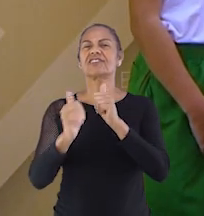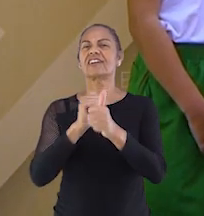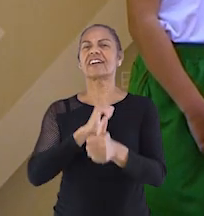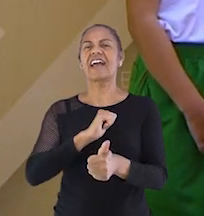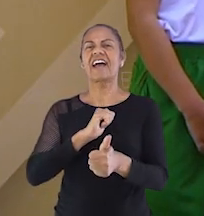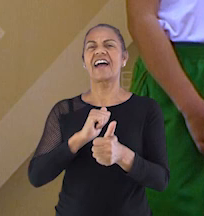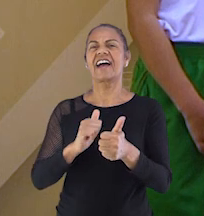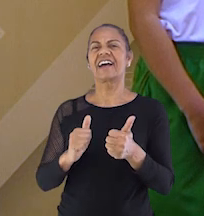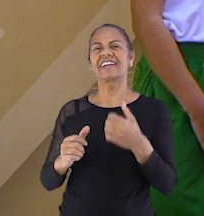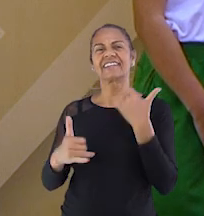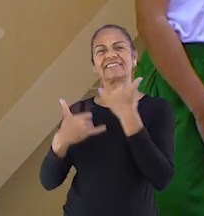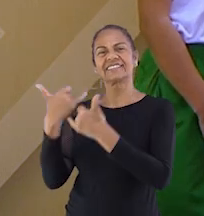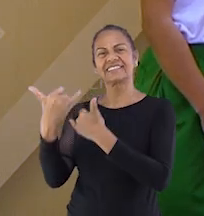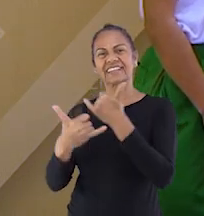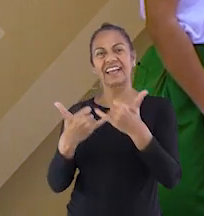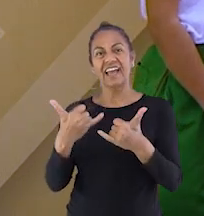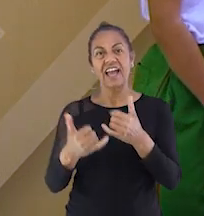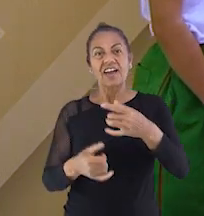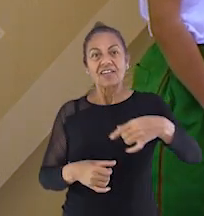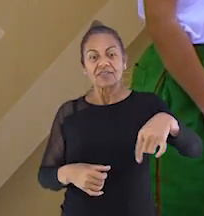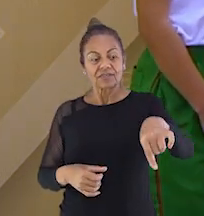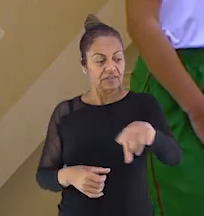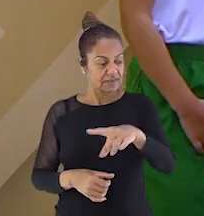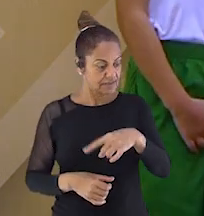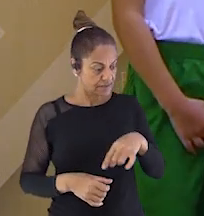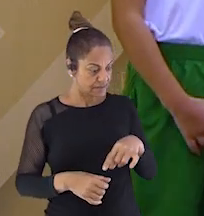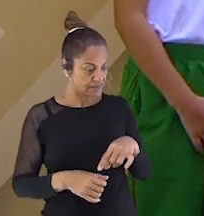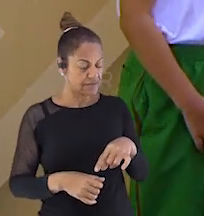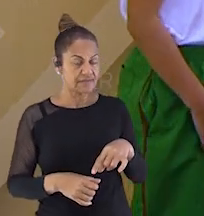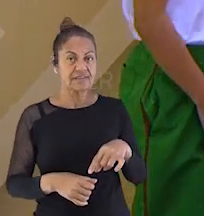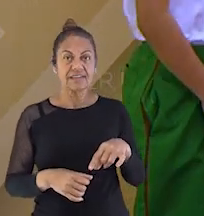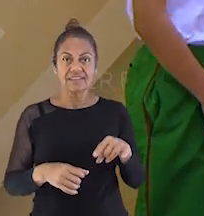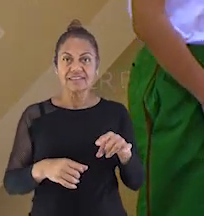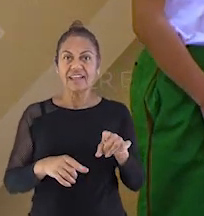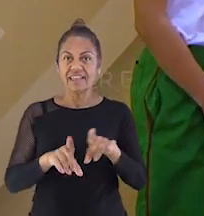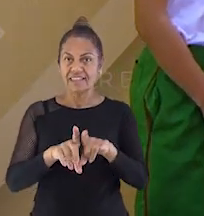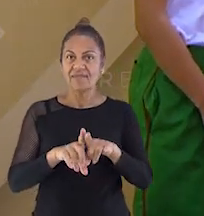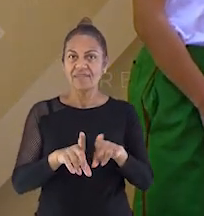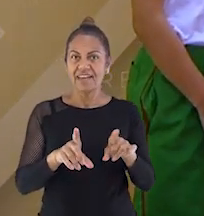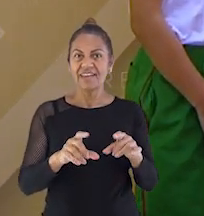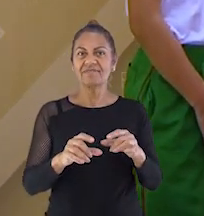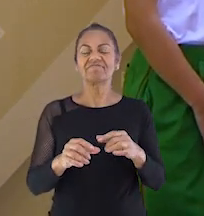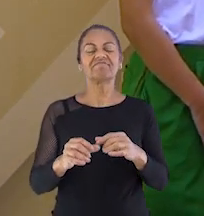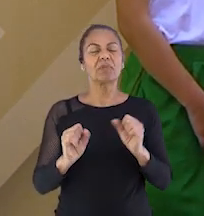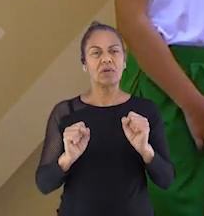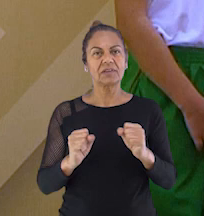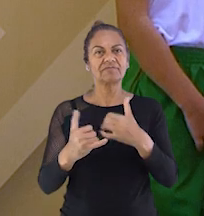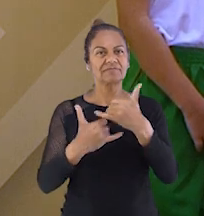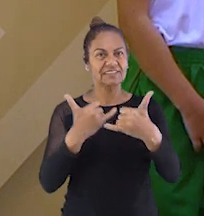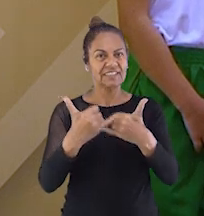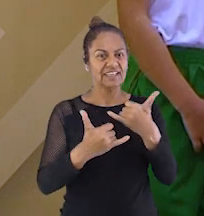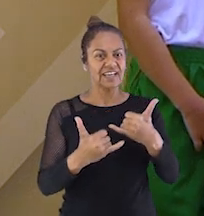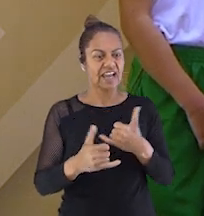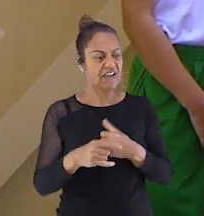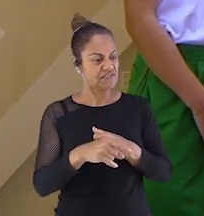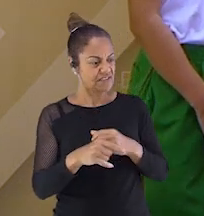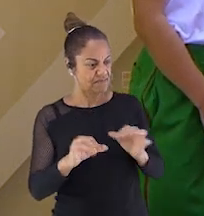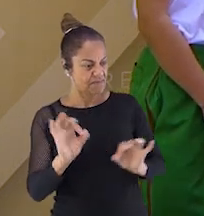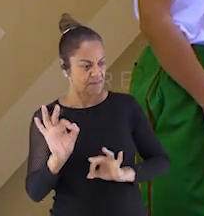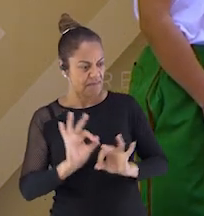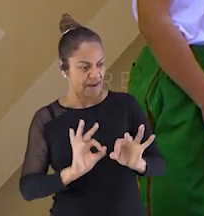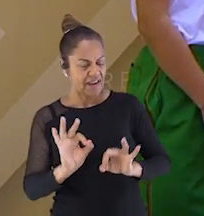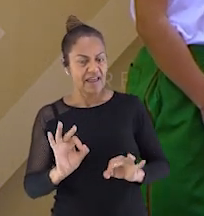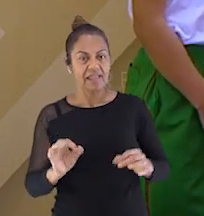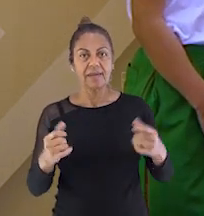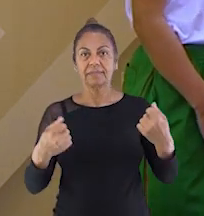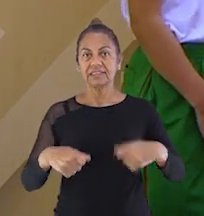e se divertir. Você está preparada, Débora? Sim. Então vamos lá, hein? Nesse jogo, nós precisaremos